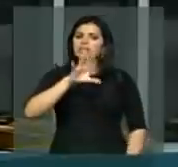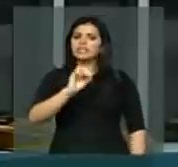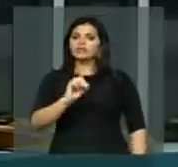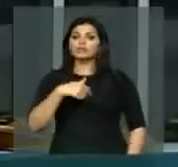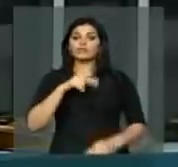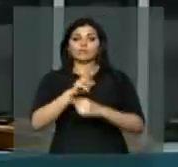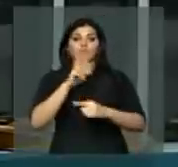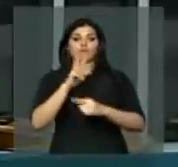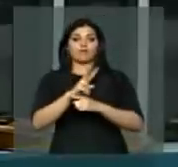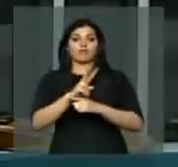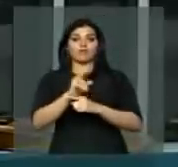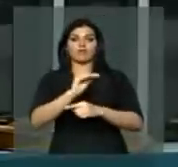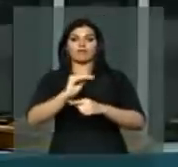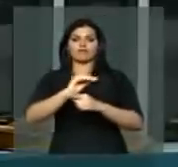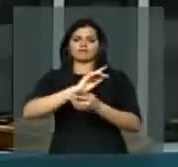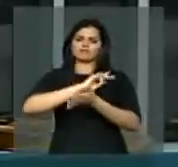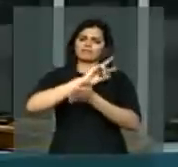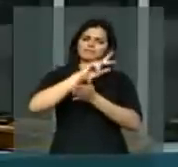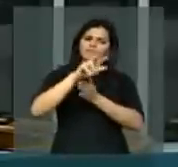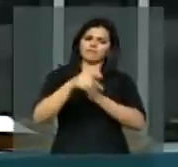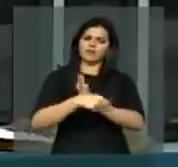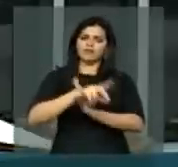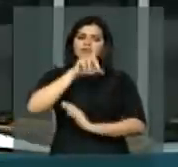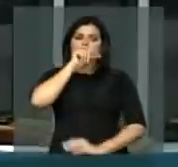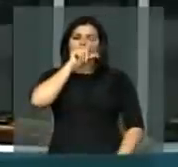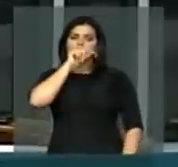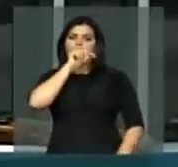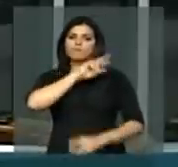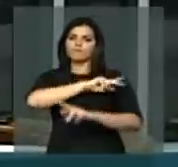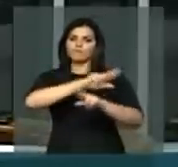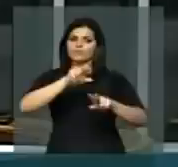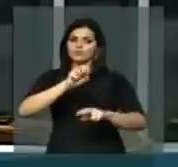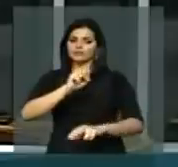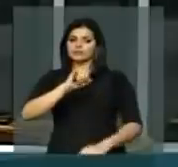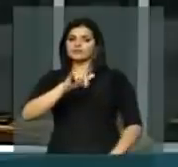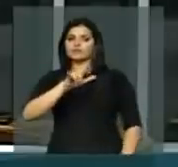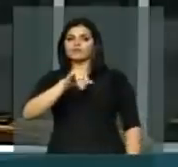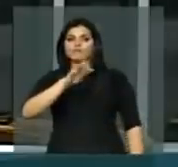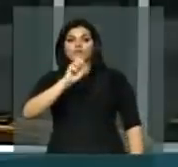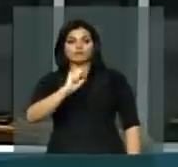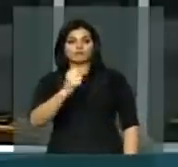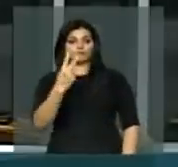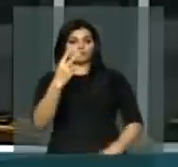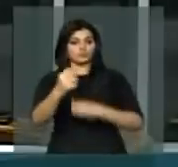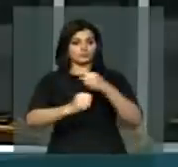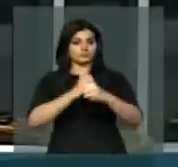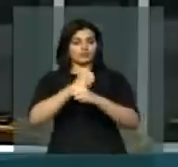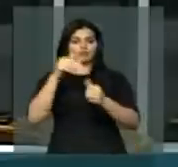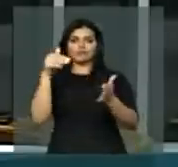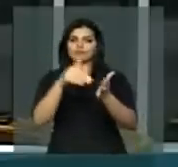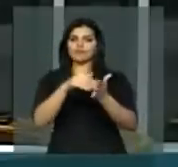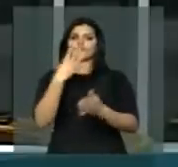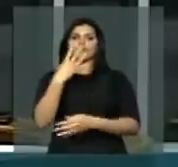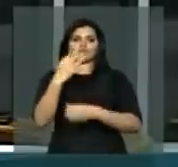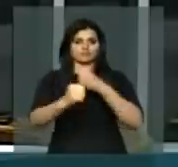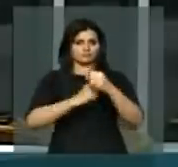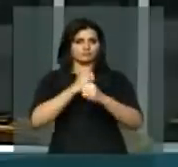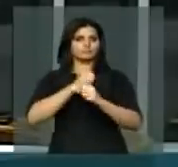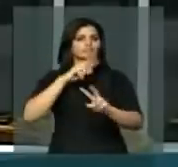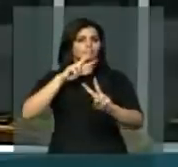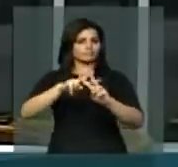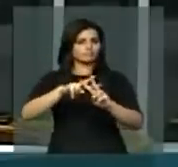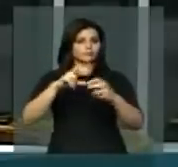abrigo ou criadouro de espécies de fauna silvestre, pena, dois anos a quatro anos de prisão.